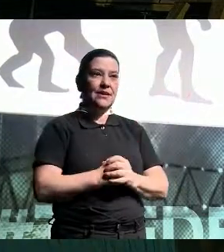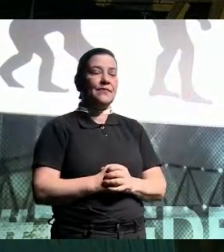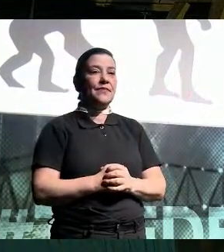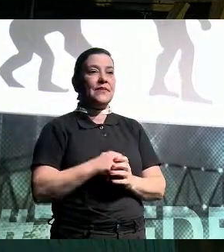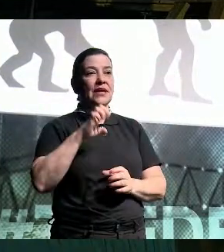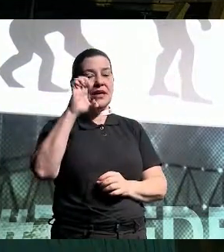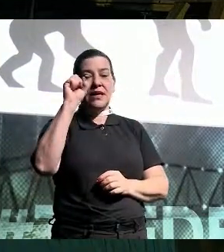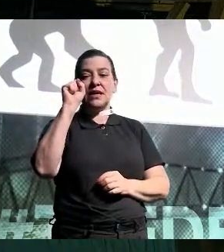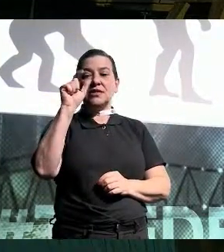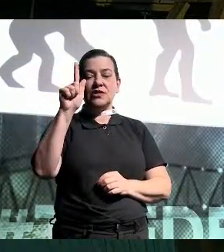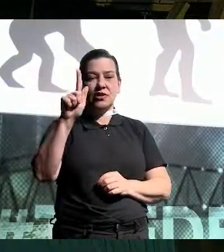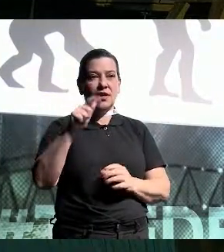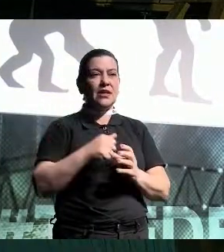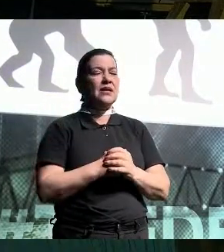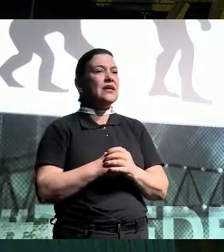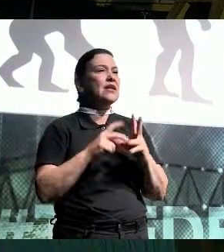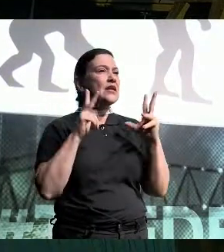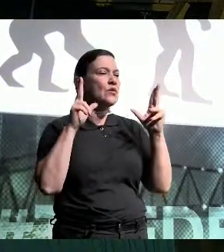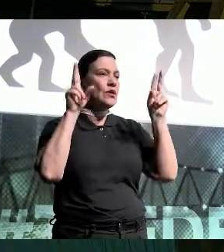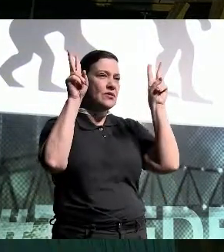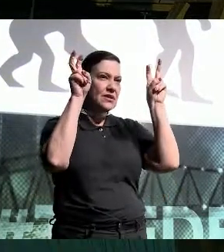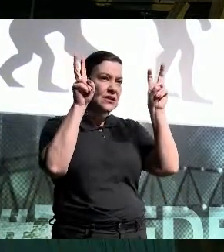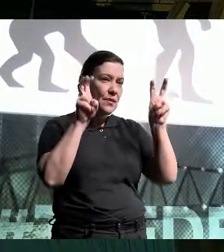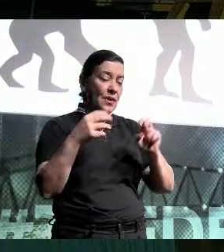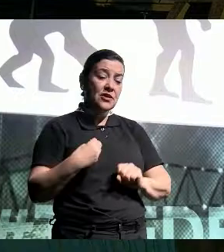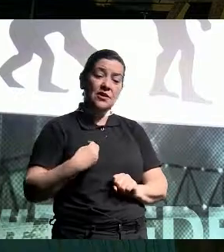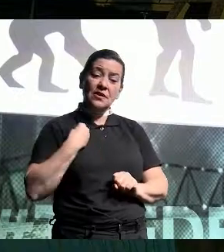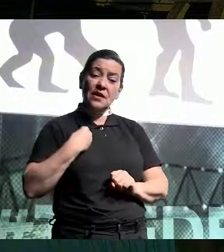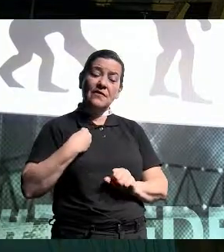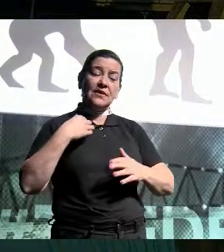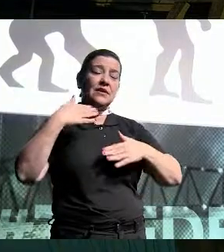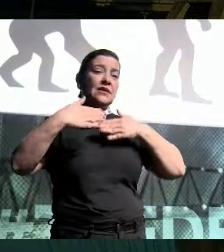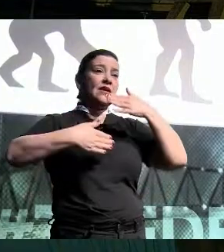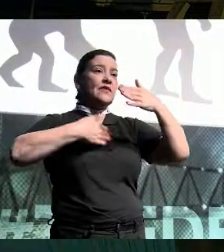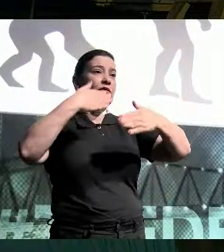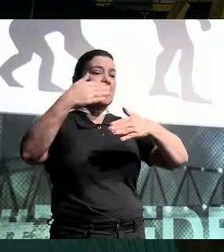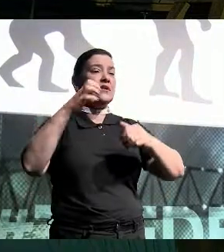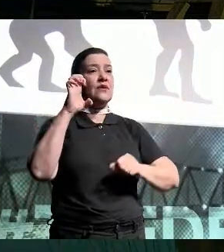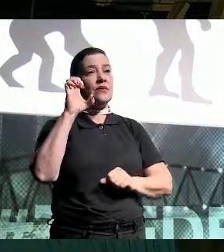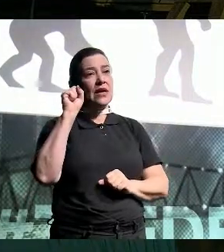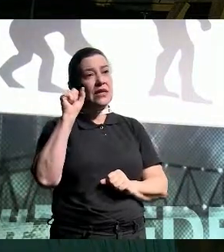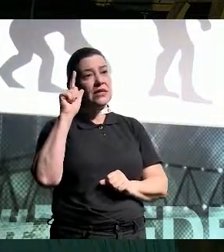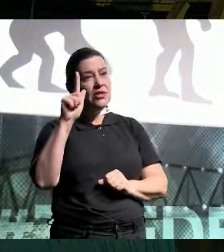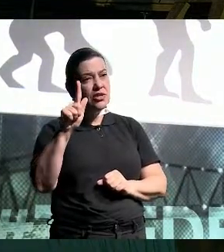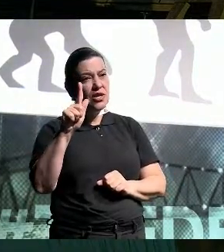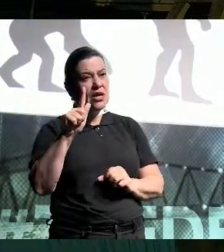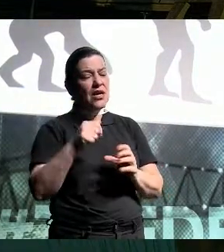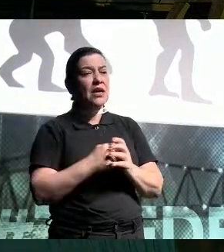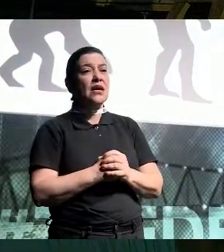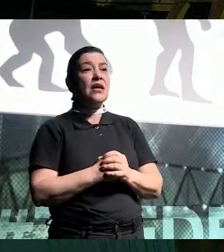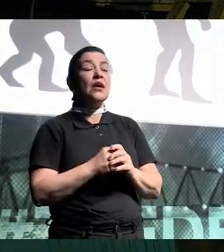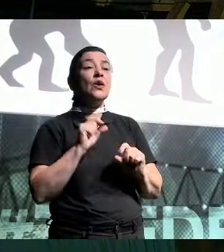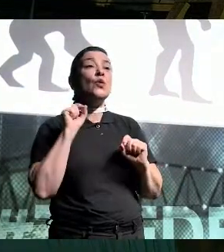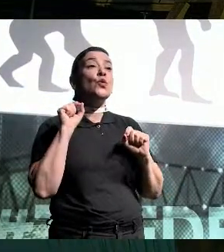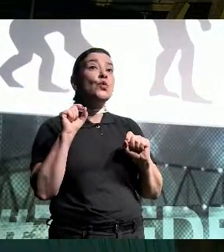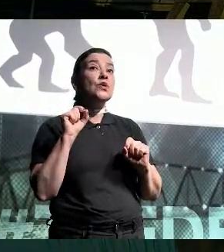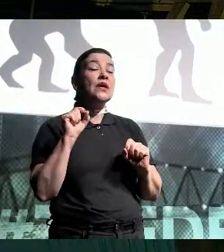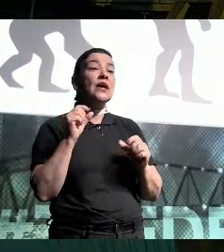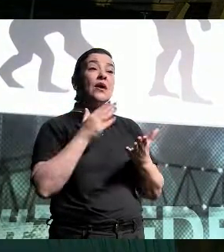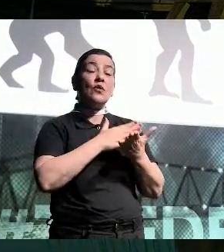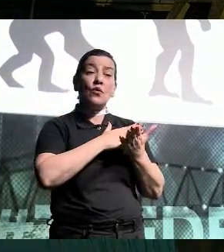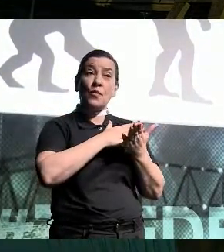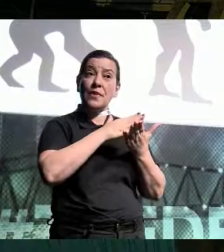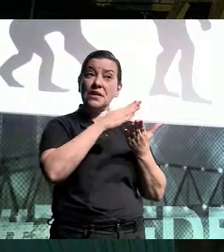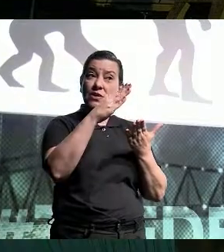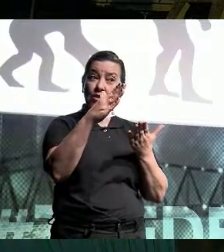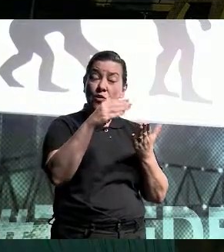ESG, assim como todas as temáticas da nossa vida, está em evolução. ESG, ela é uma onda que começou.